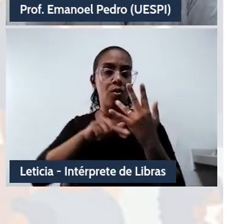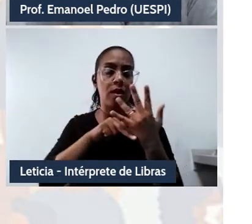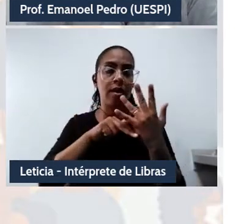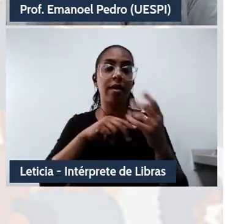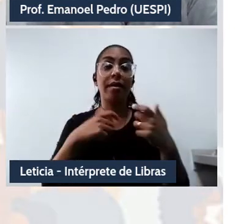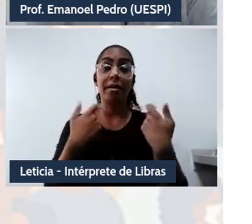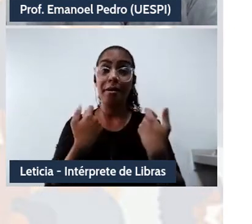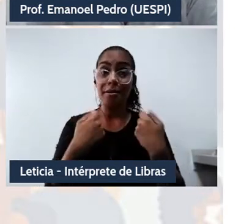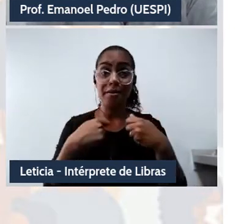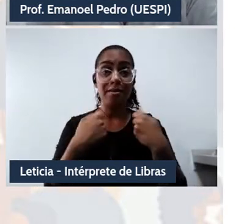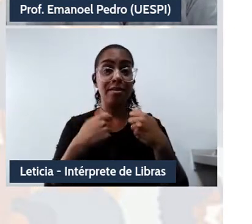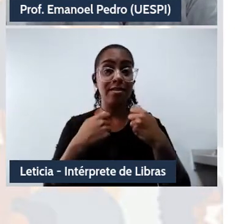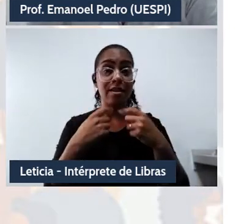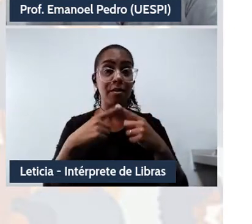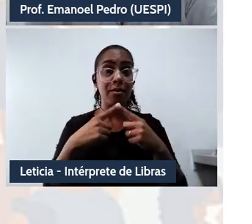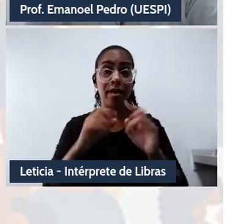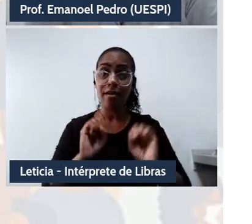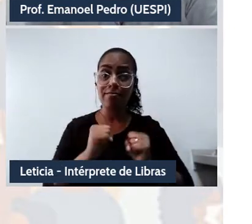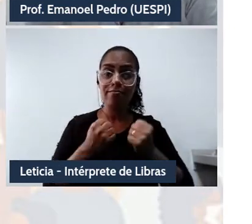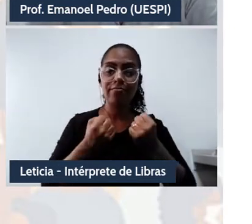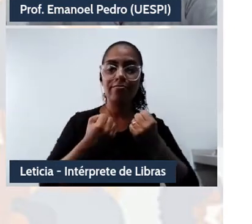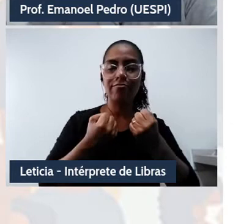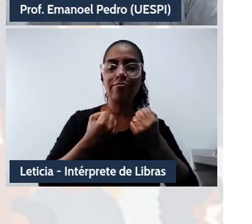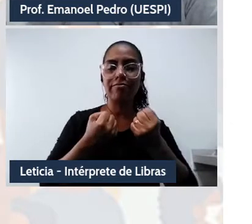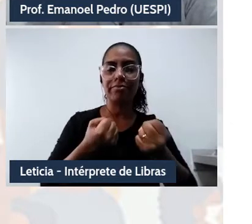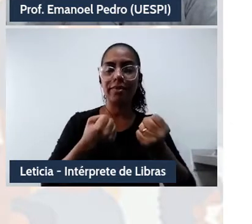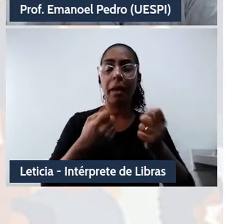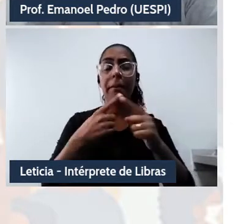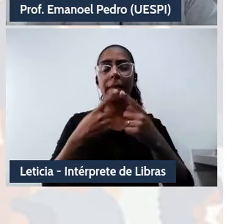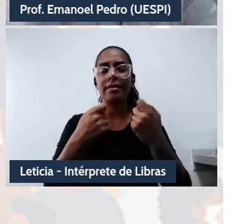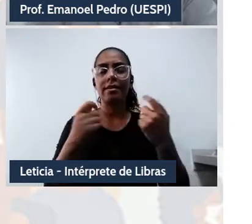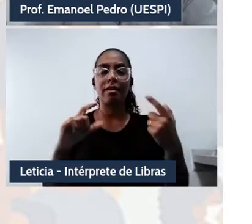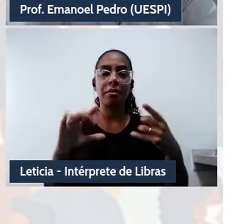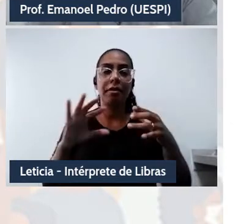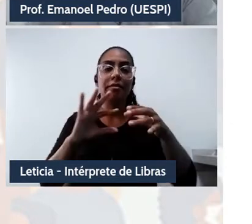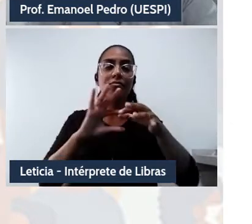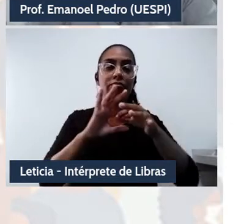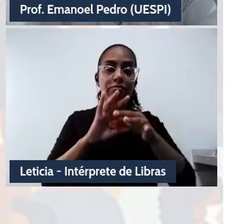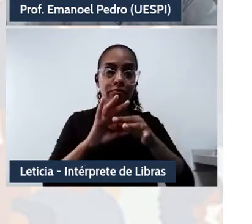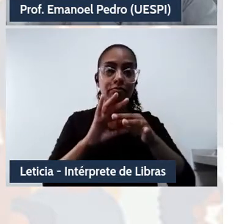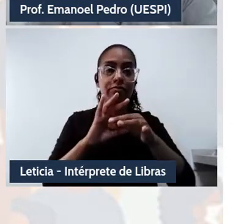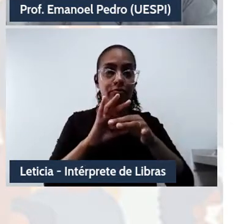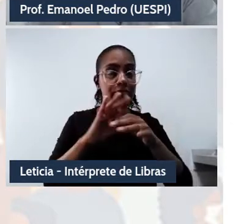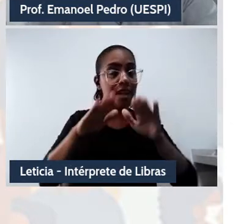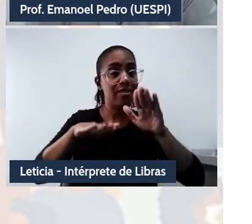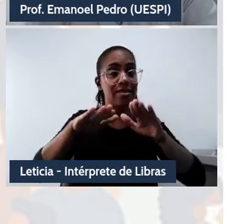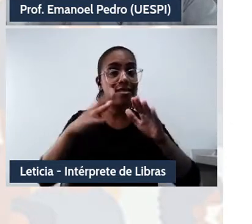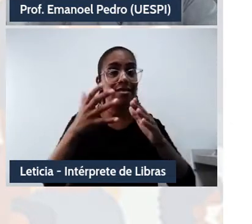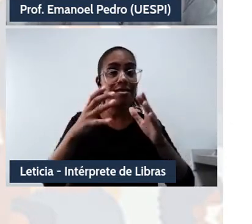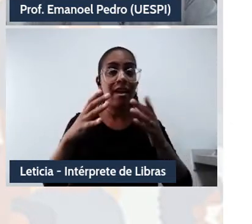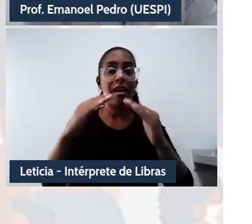resiste aos esforços que pretende sincronizá-la, reduzi-la a homogeneidade.